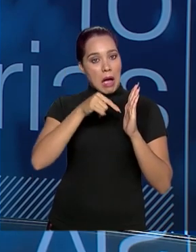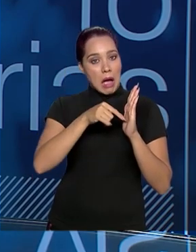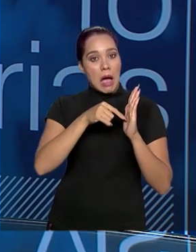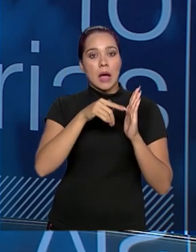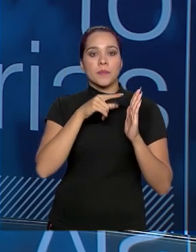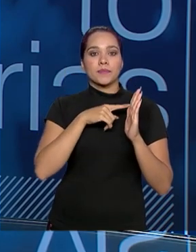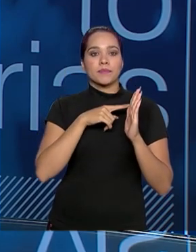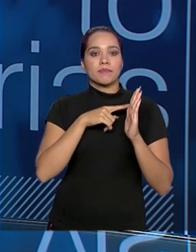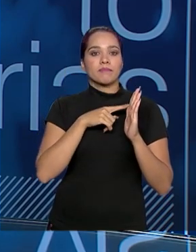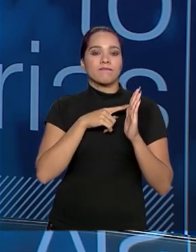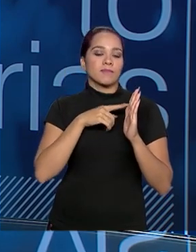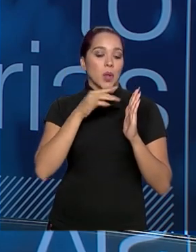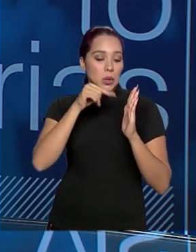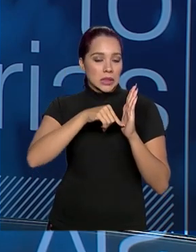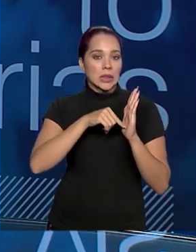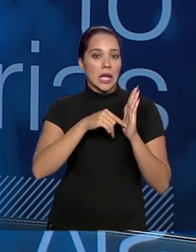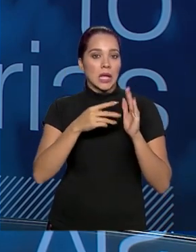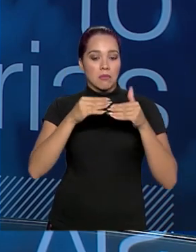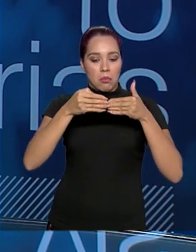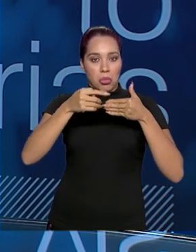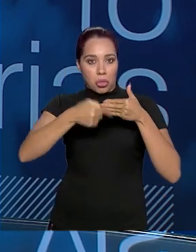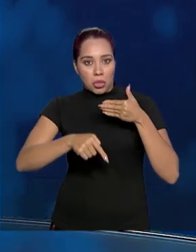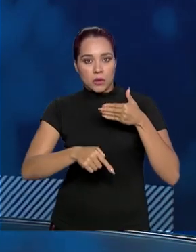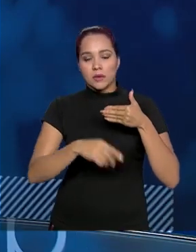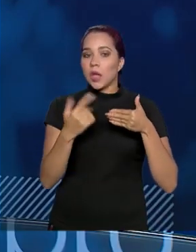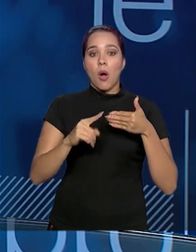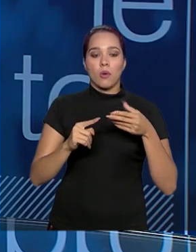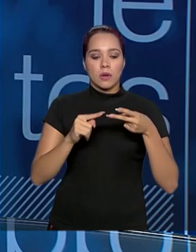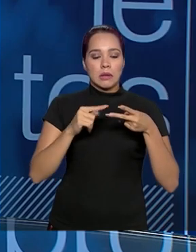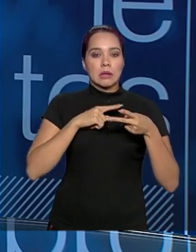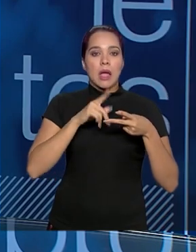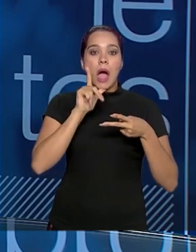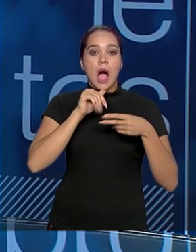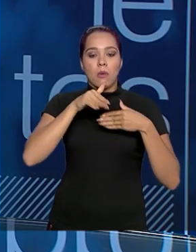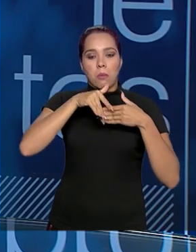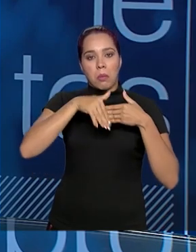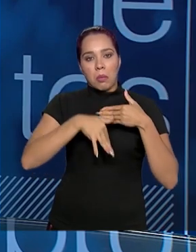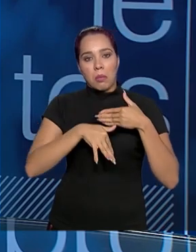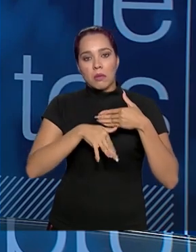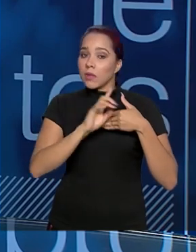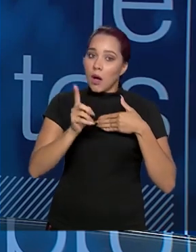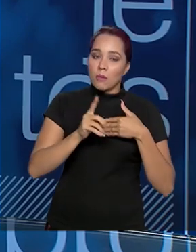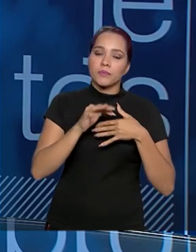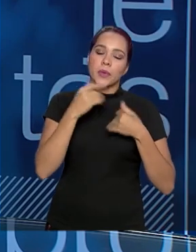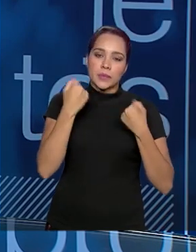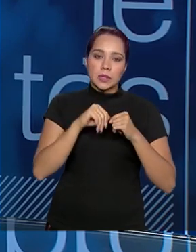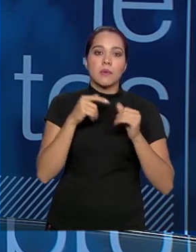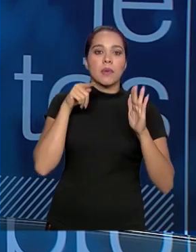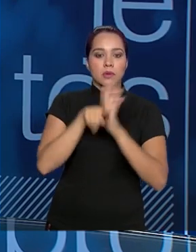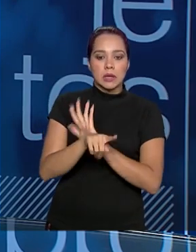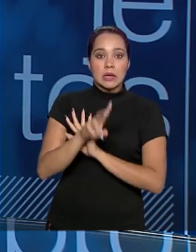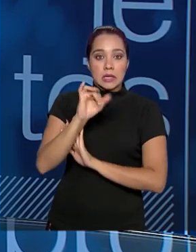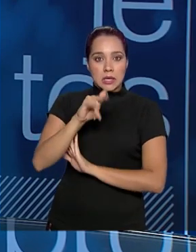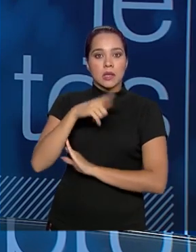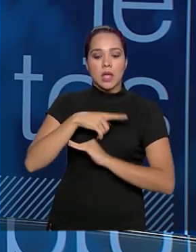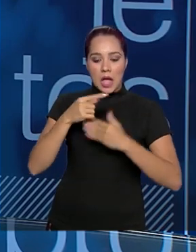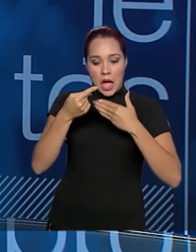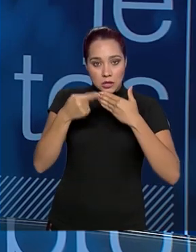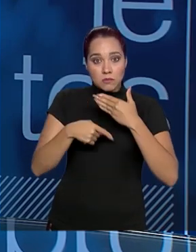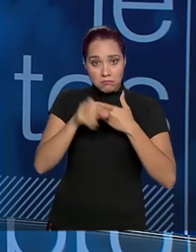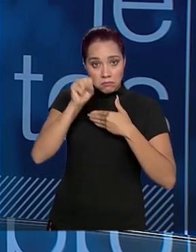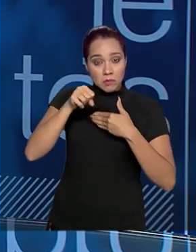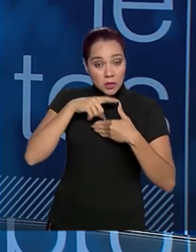rachadura? Não. Tem surgência de água? Não. Como é que está? Ou seja, é uma pergunta gatilho. Se ele me falar que tem uma rachadura